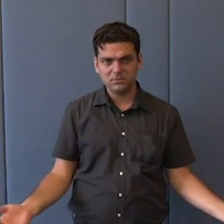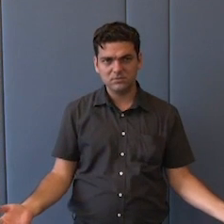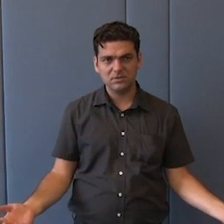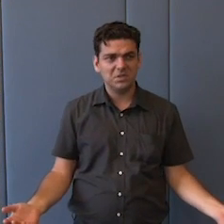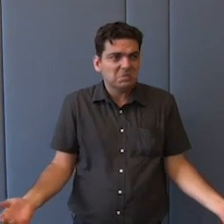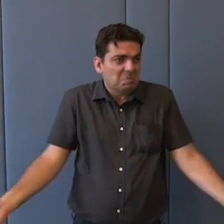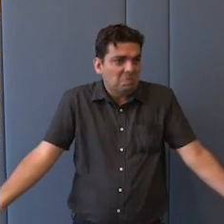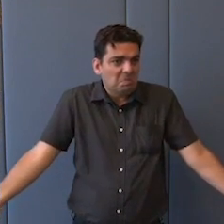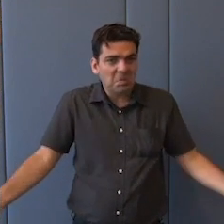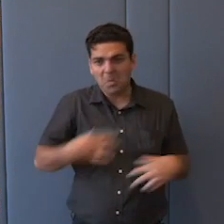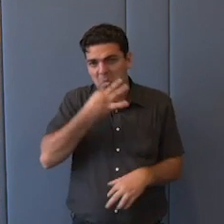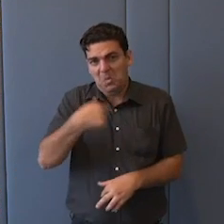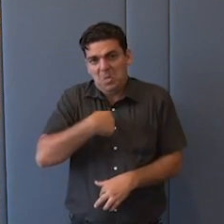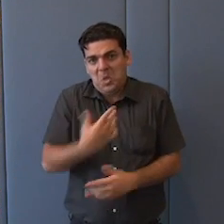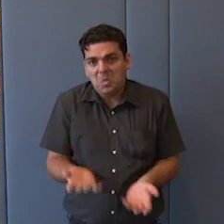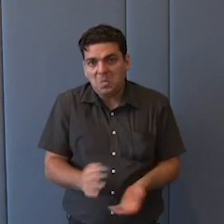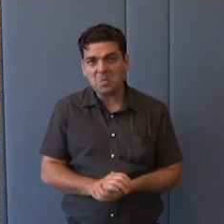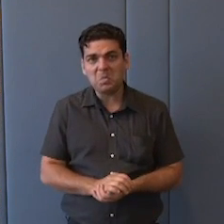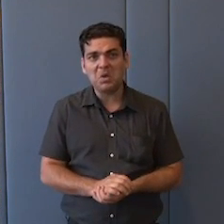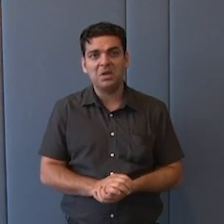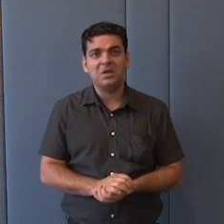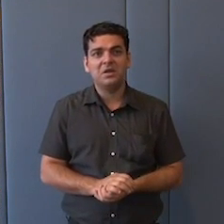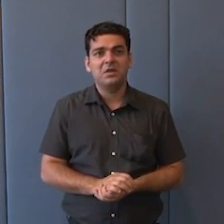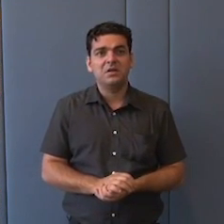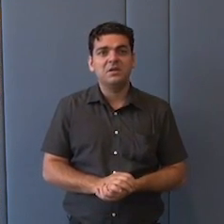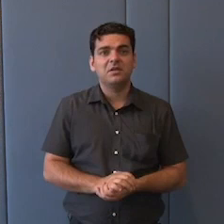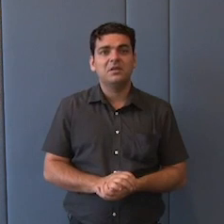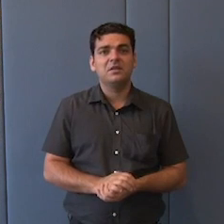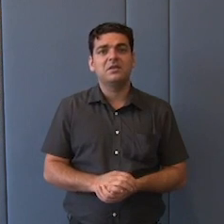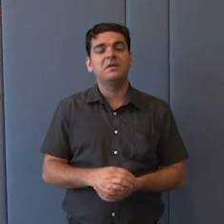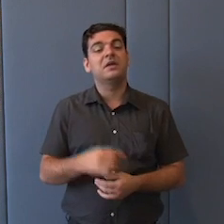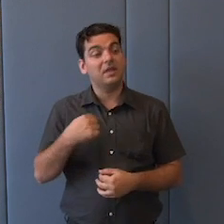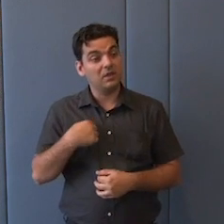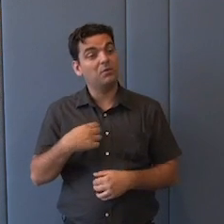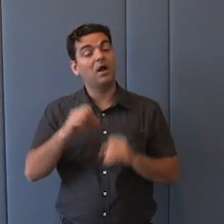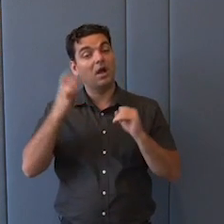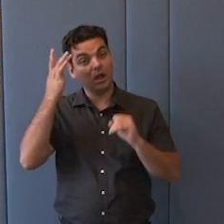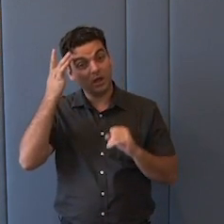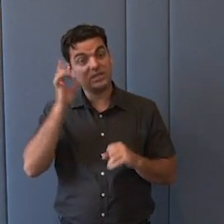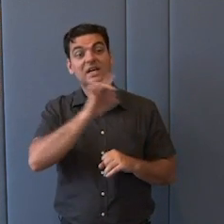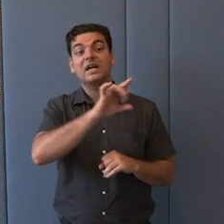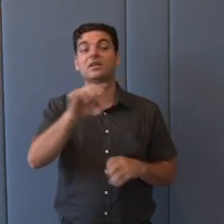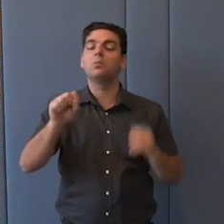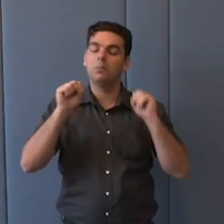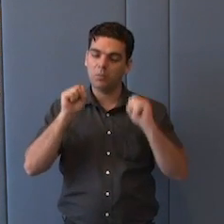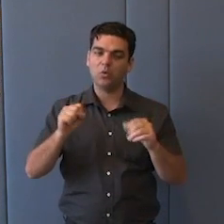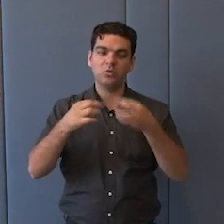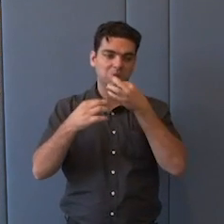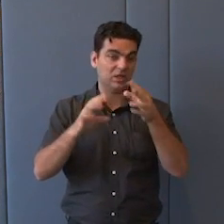não é, claro que não é, você tem que ler o negócio, mas aí parece que não, eu quero lá, que as pessoas coloquem coisa falsa na internet.